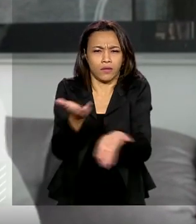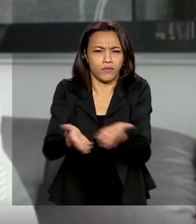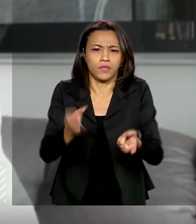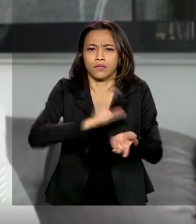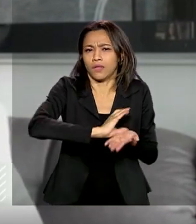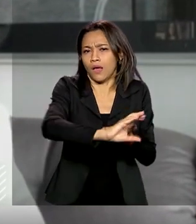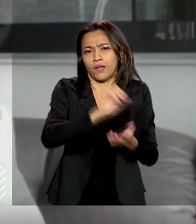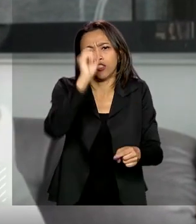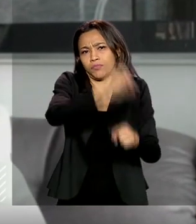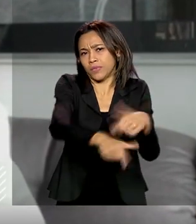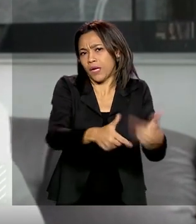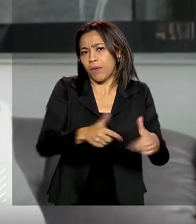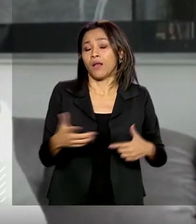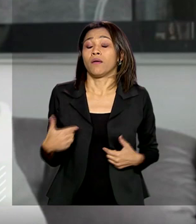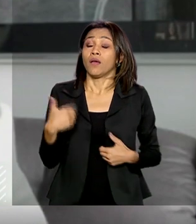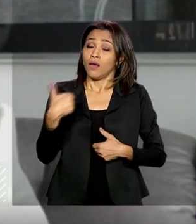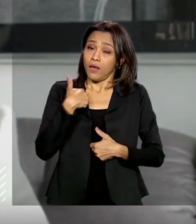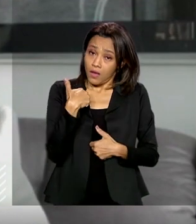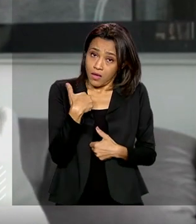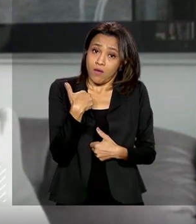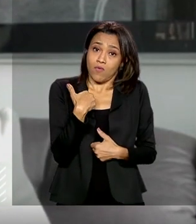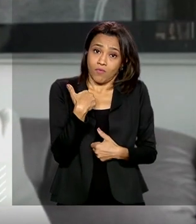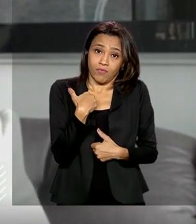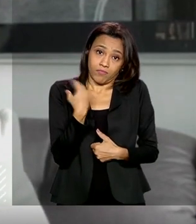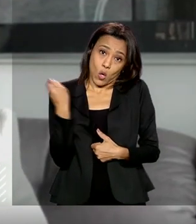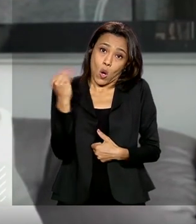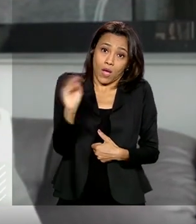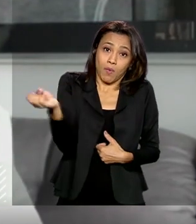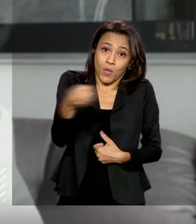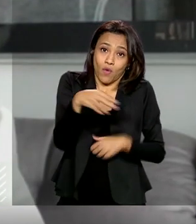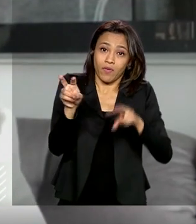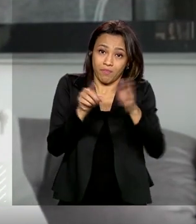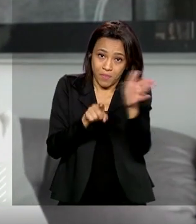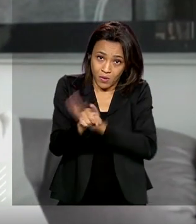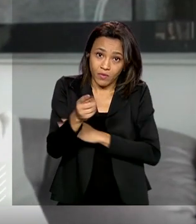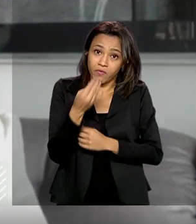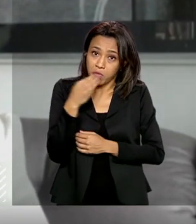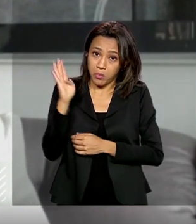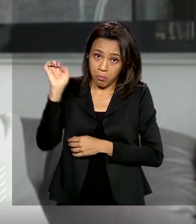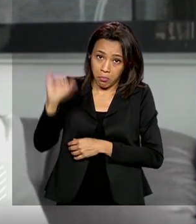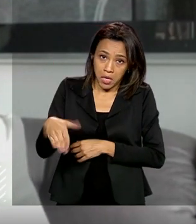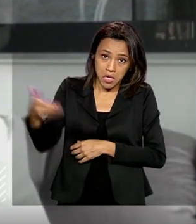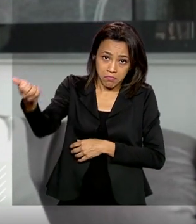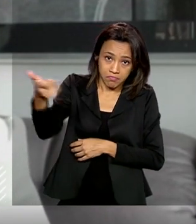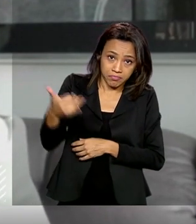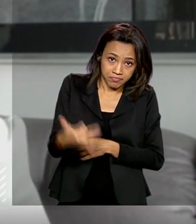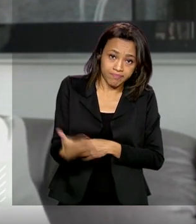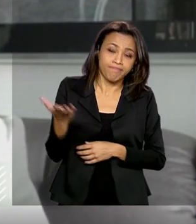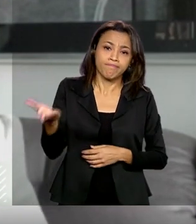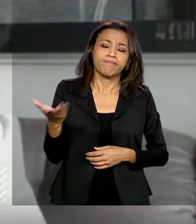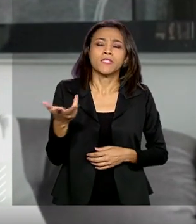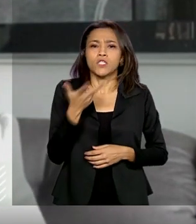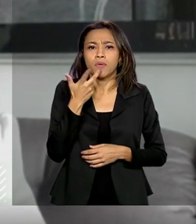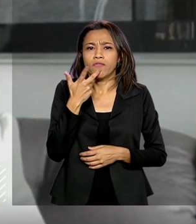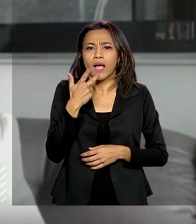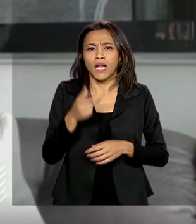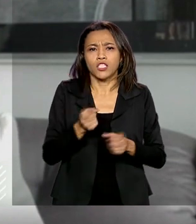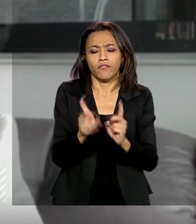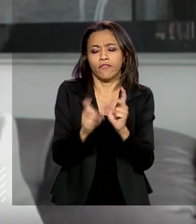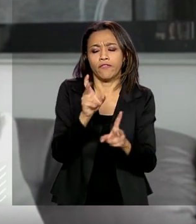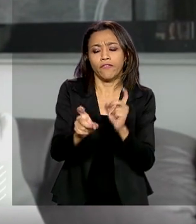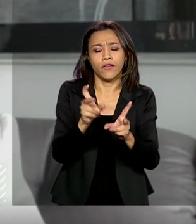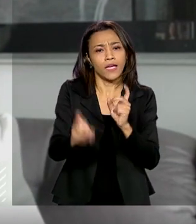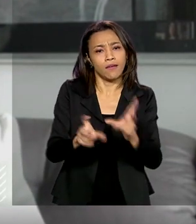Eu gostaria, Paula, se puder, já inserir uma nova pergunta, porque foi muito colocado, a FIF colocou bastante a questão desse comércio digital, dos